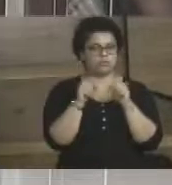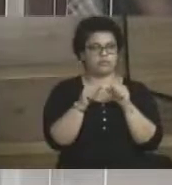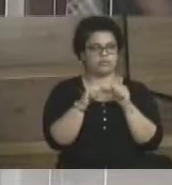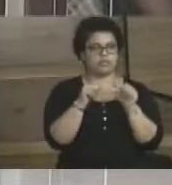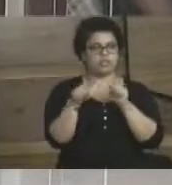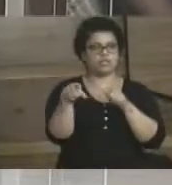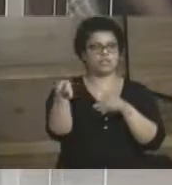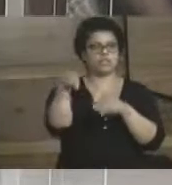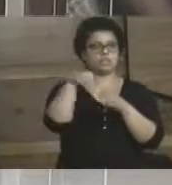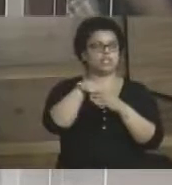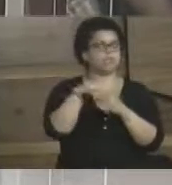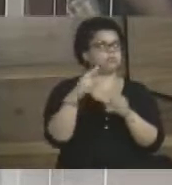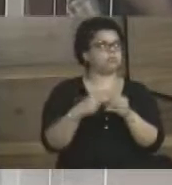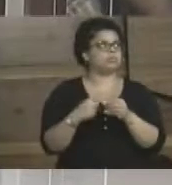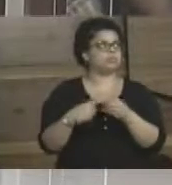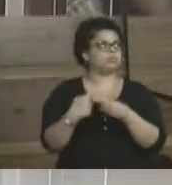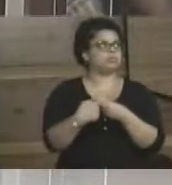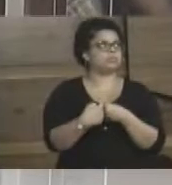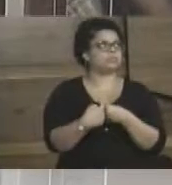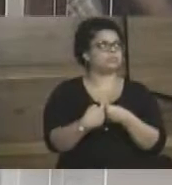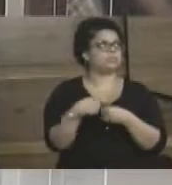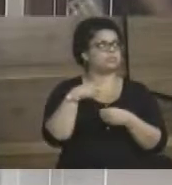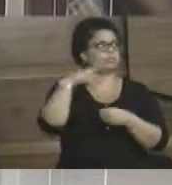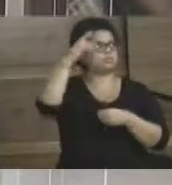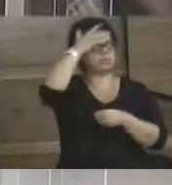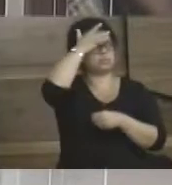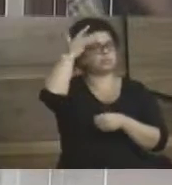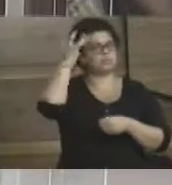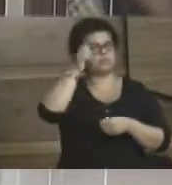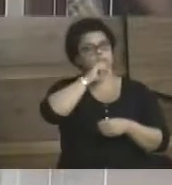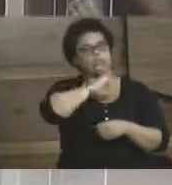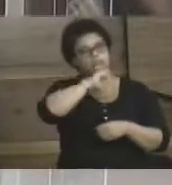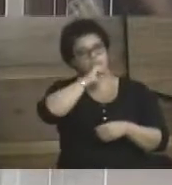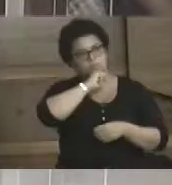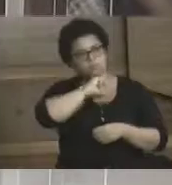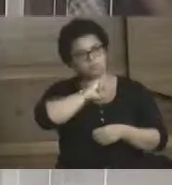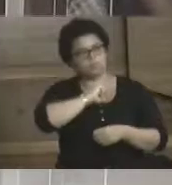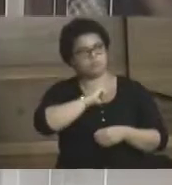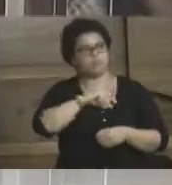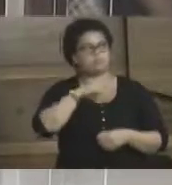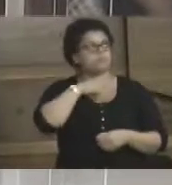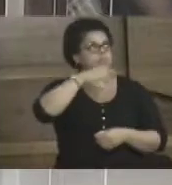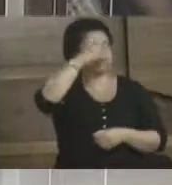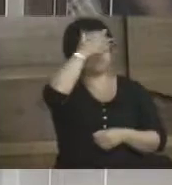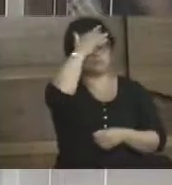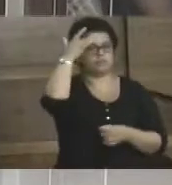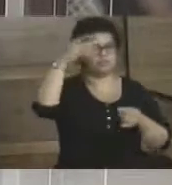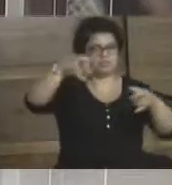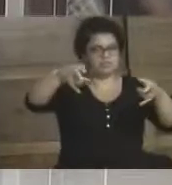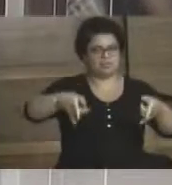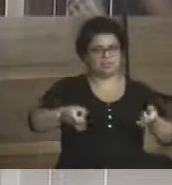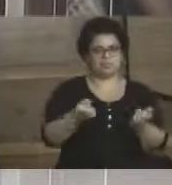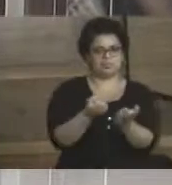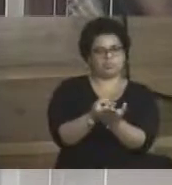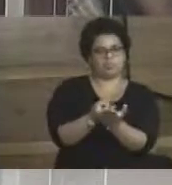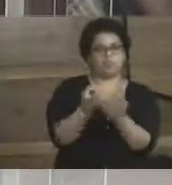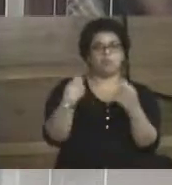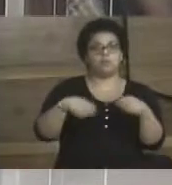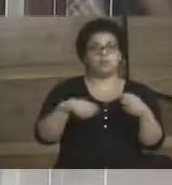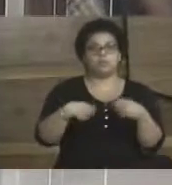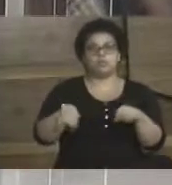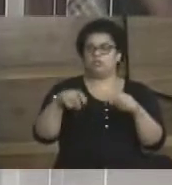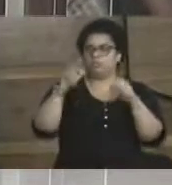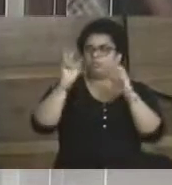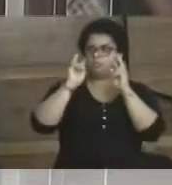do bairro. Então, a gente tem pessoas idosas, a gente tem pessoas acamadas, que precisam de um atendimento, e